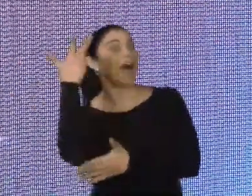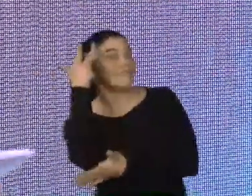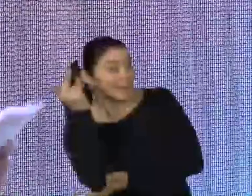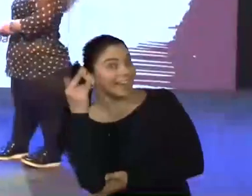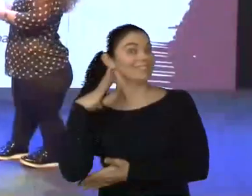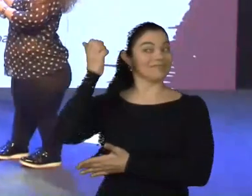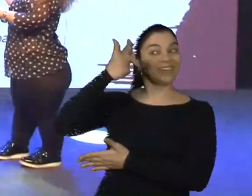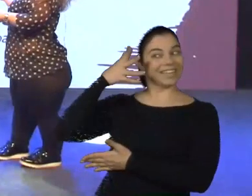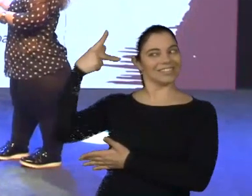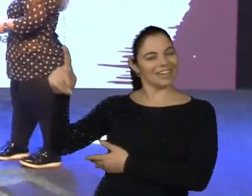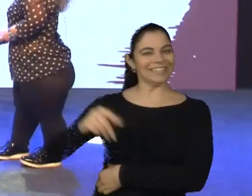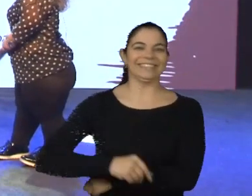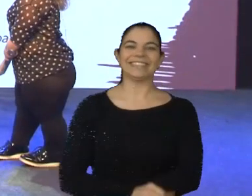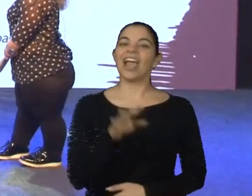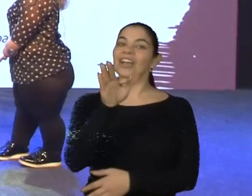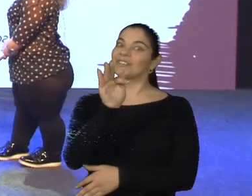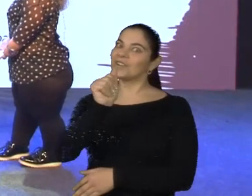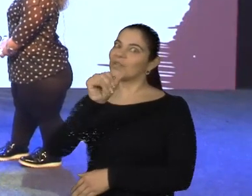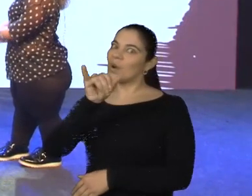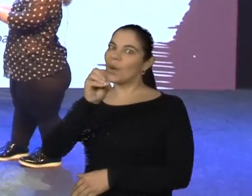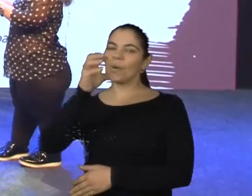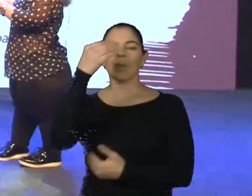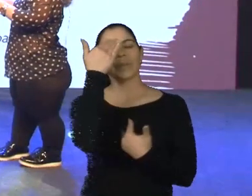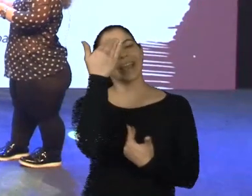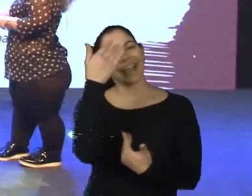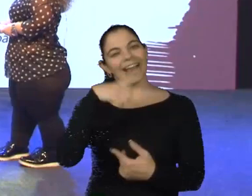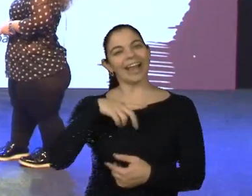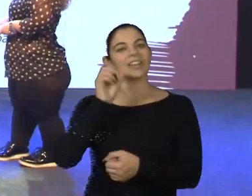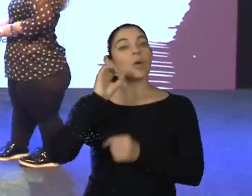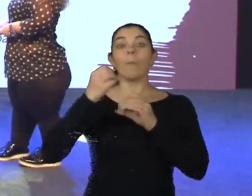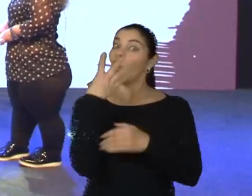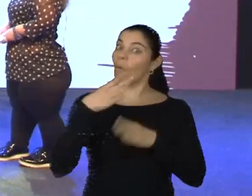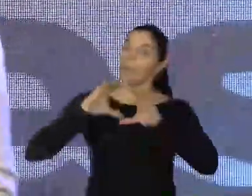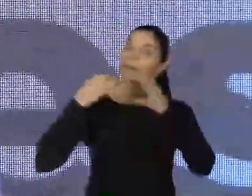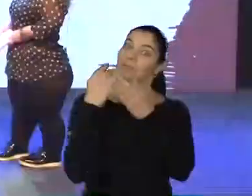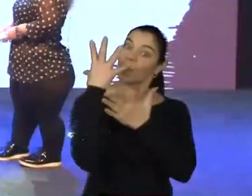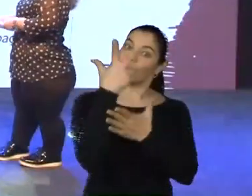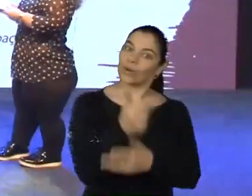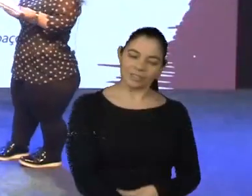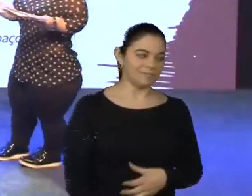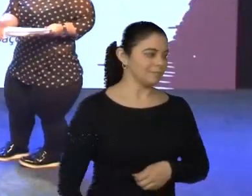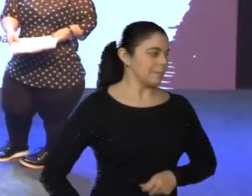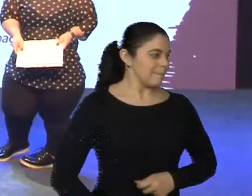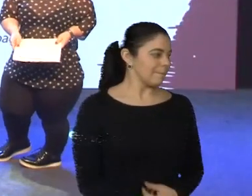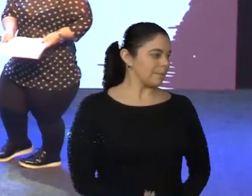palestra com ele. Fabiola, obrigado. Obrigada, agradeço vocês, bom congresso para todo mundo. Valeu, obrigado. Somos gratos a essa parceria, obrigada.